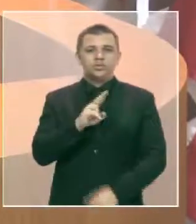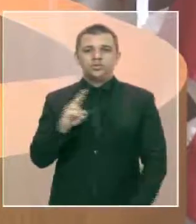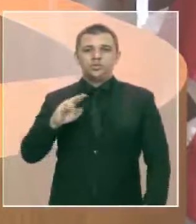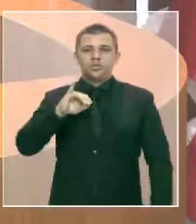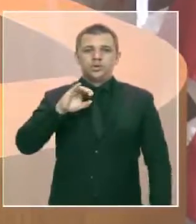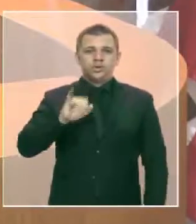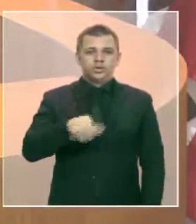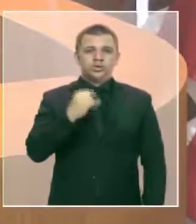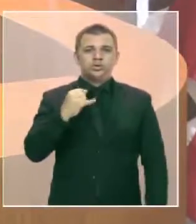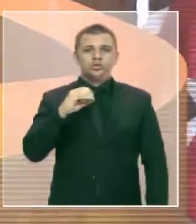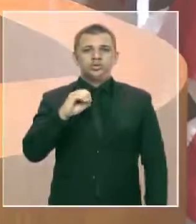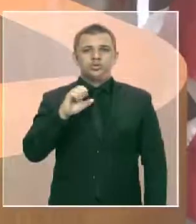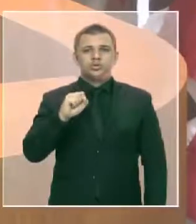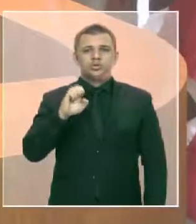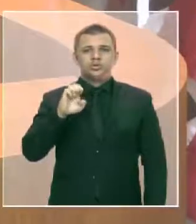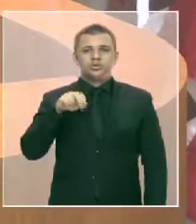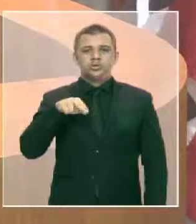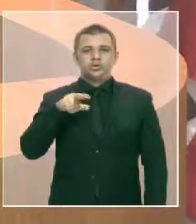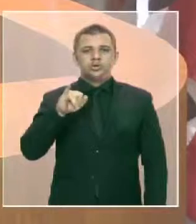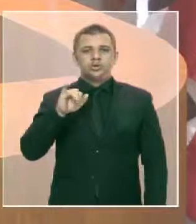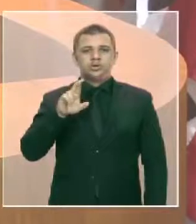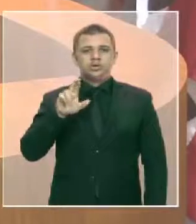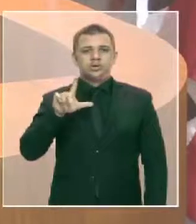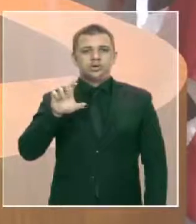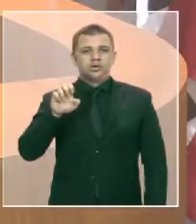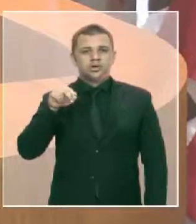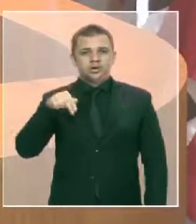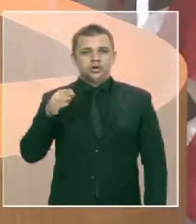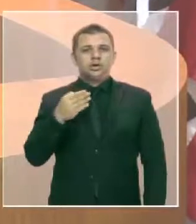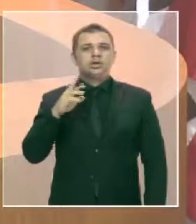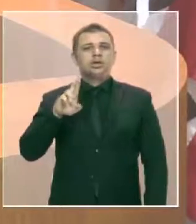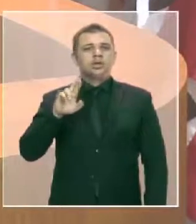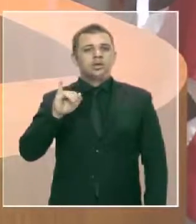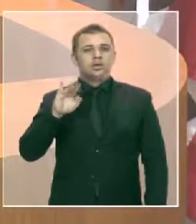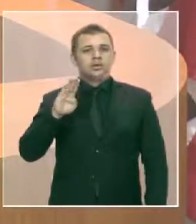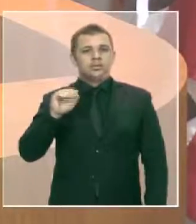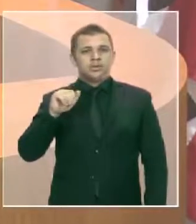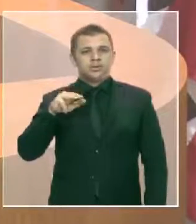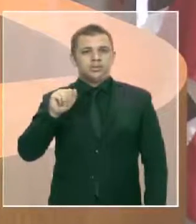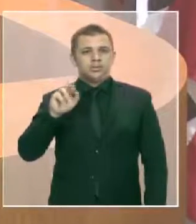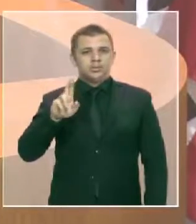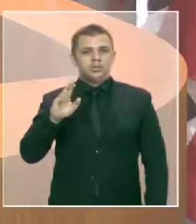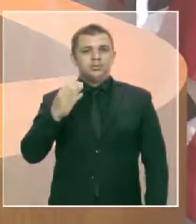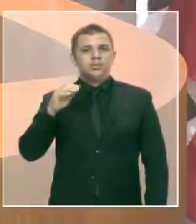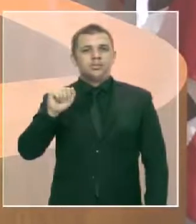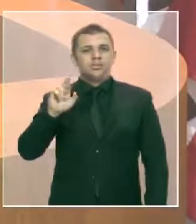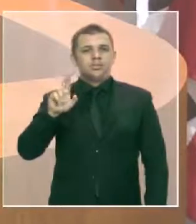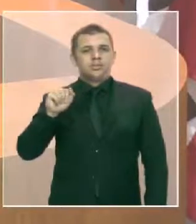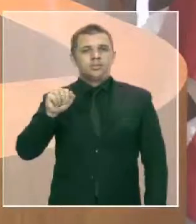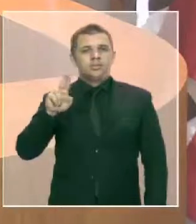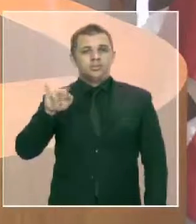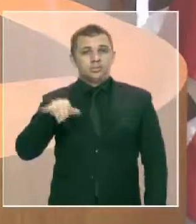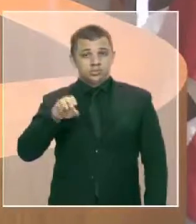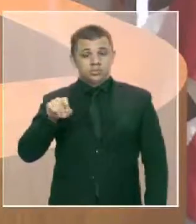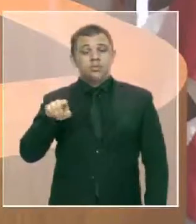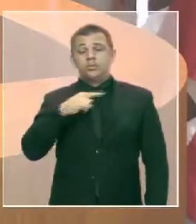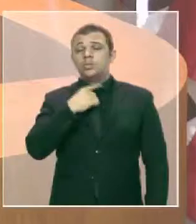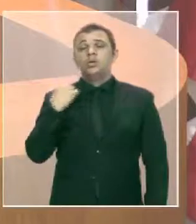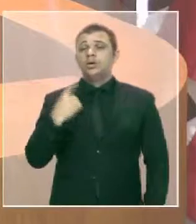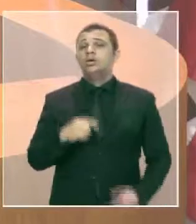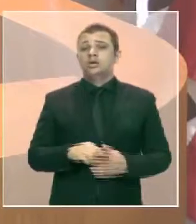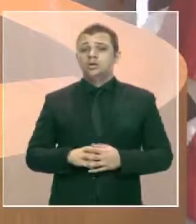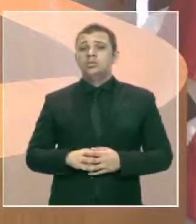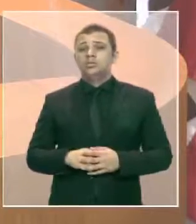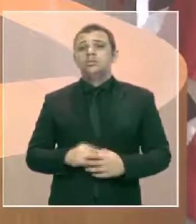Ribamar Araújo perdeu a vida. O jovem José Nilen estava trafegando por esse trecho